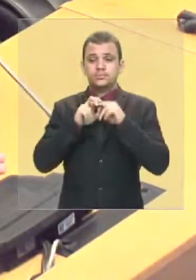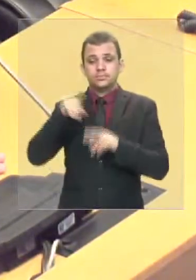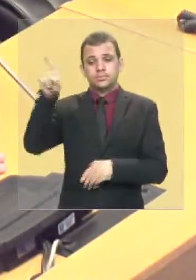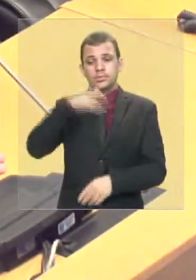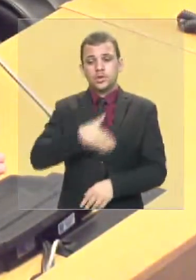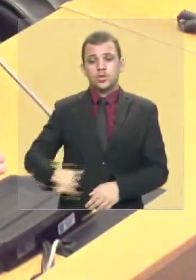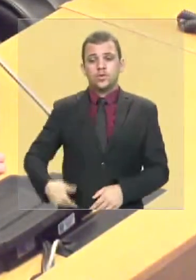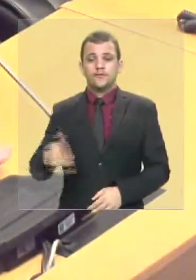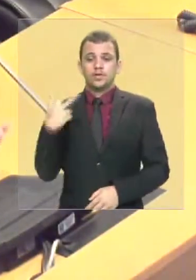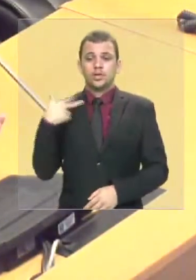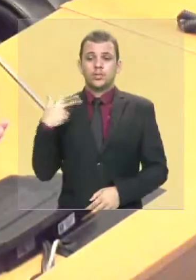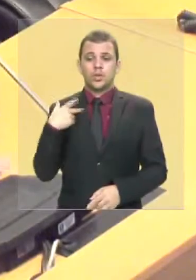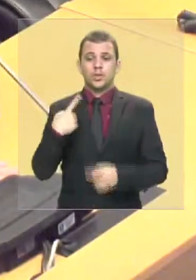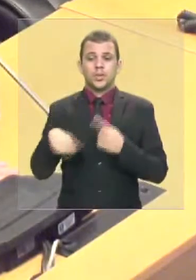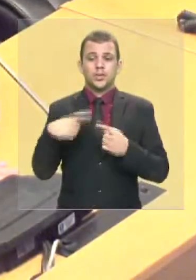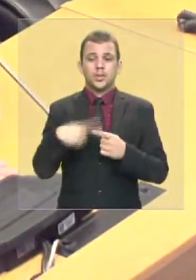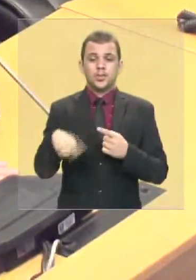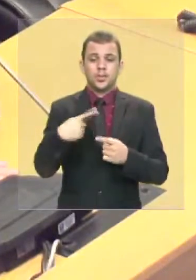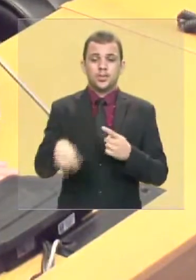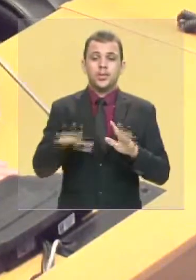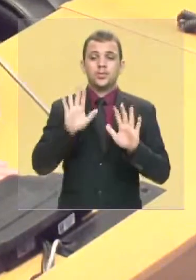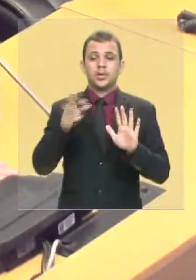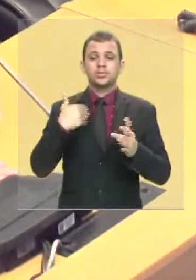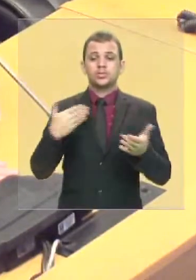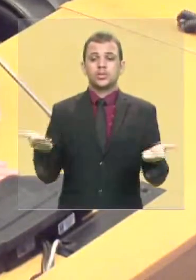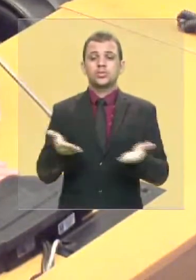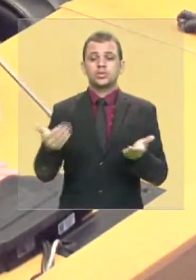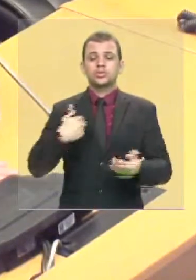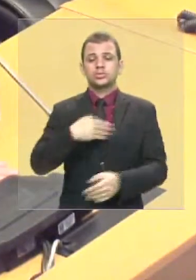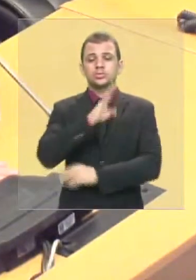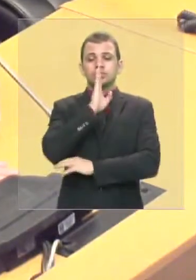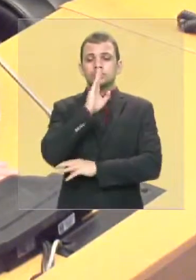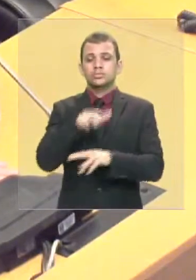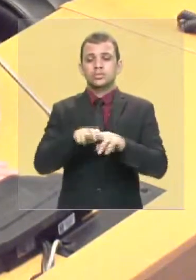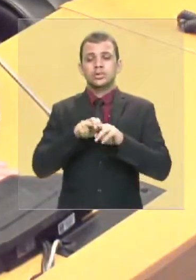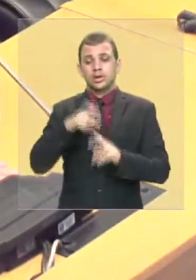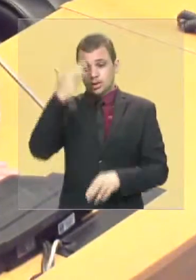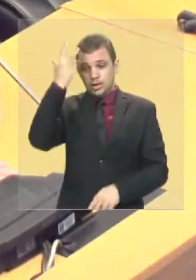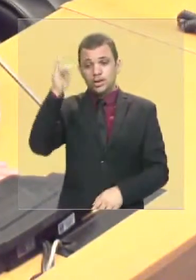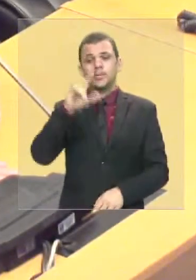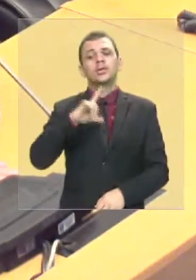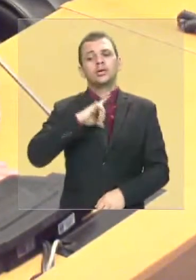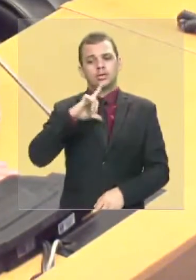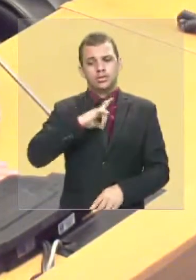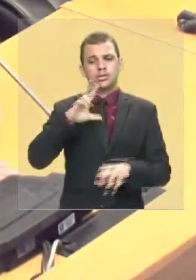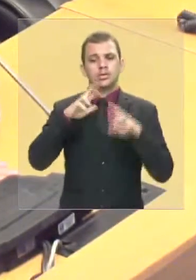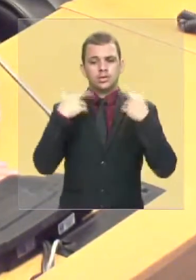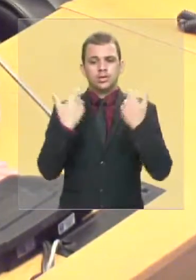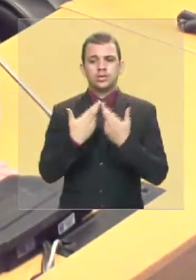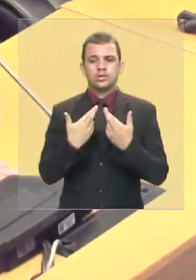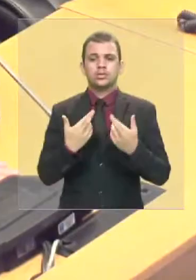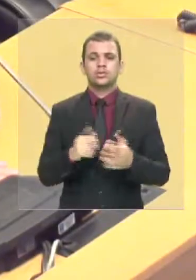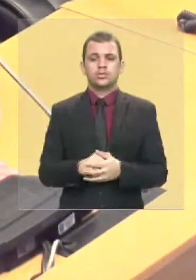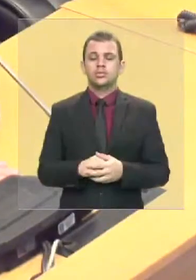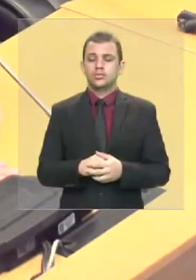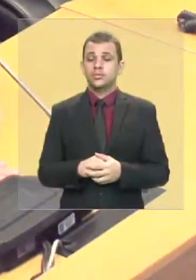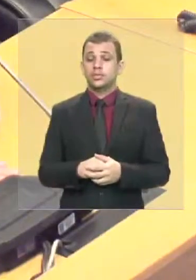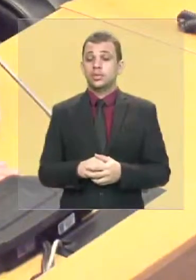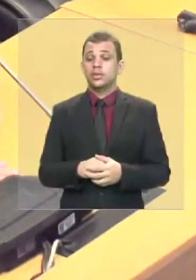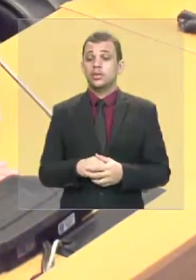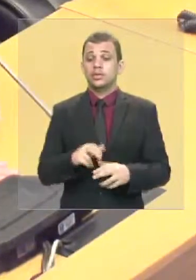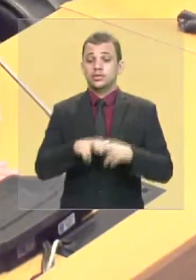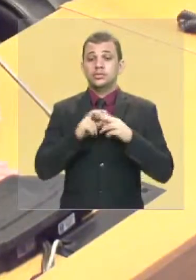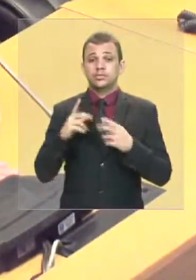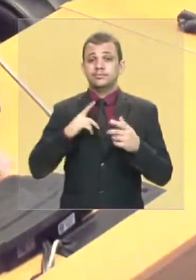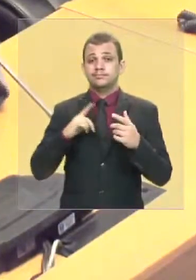pronunciei, não falei nada hoje, posicionei, porque amanhã vai ter essa reunião que depois desses ataques